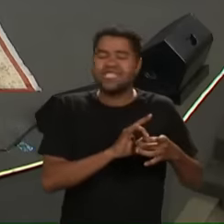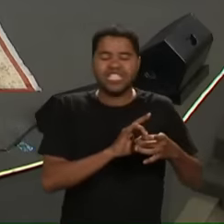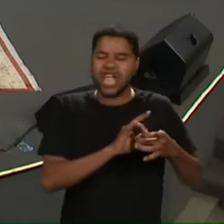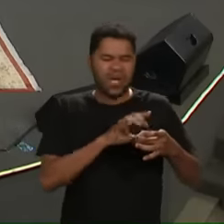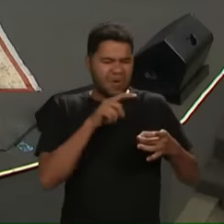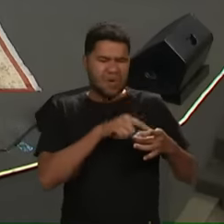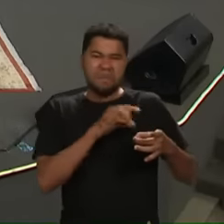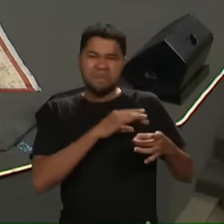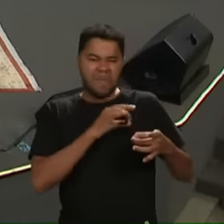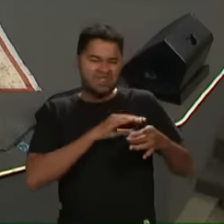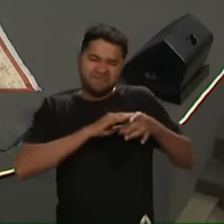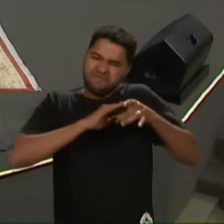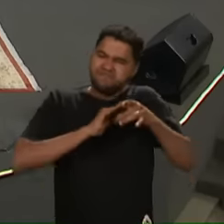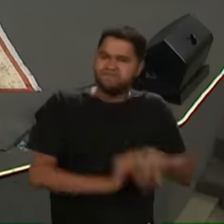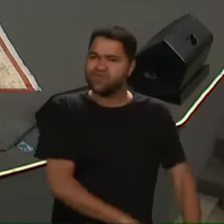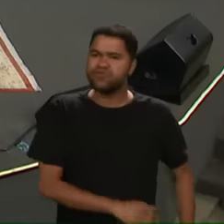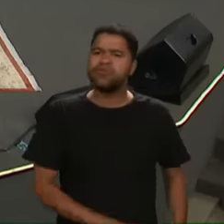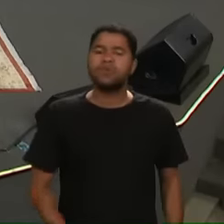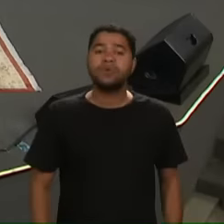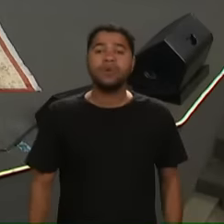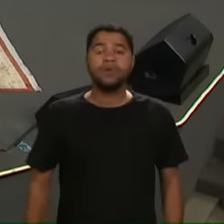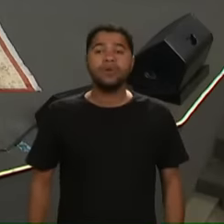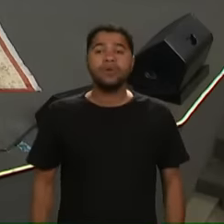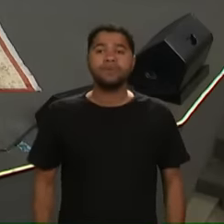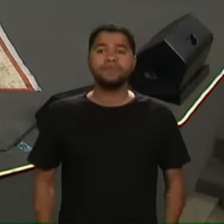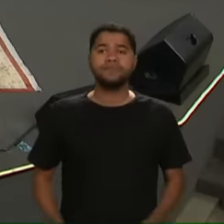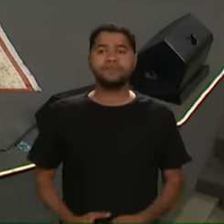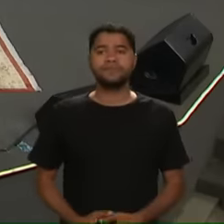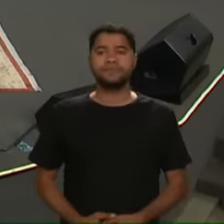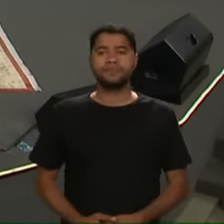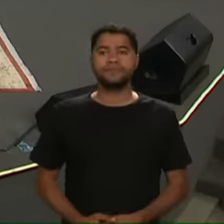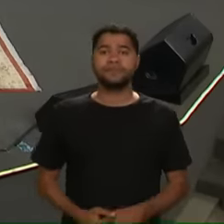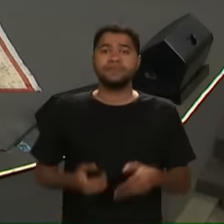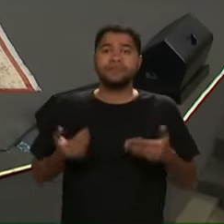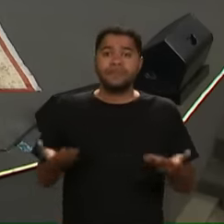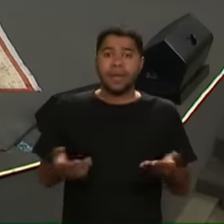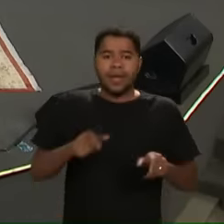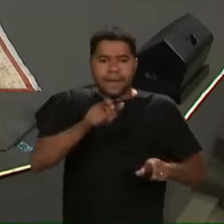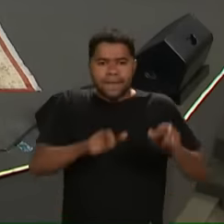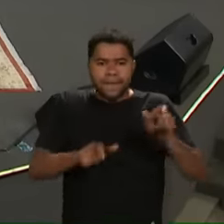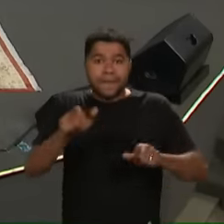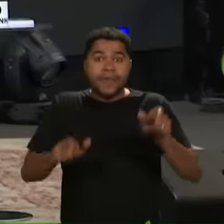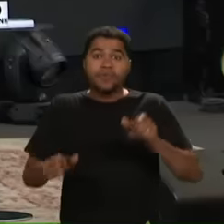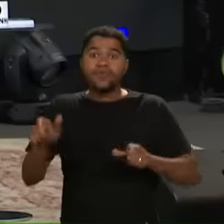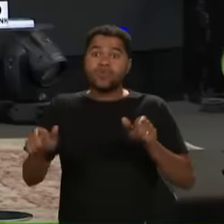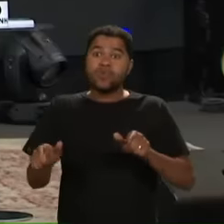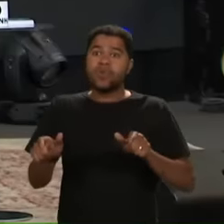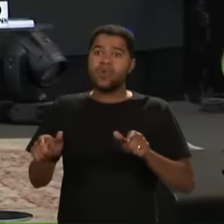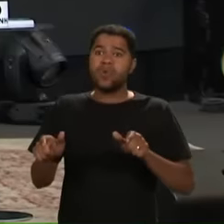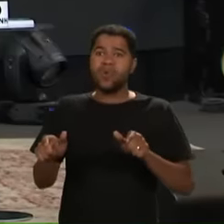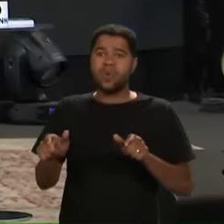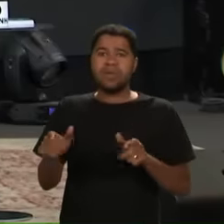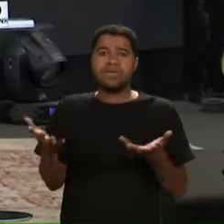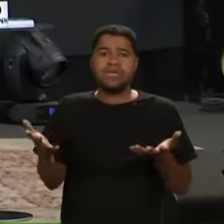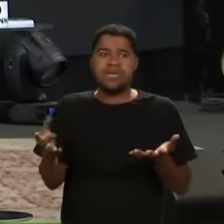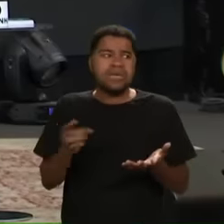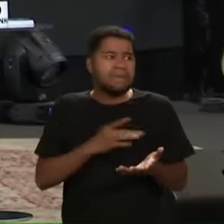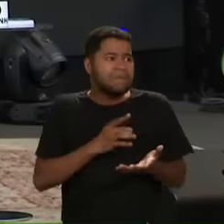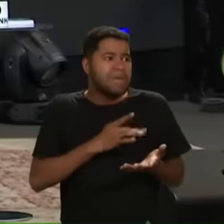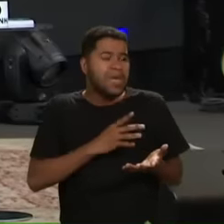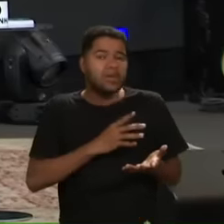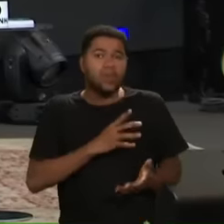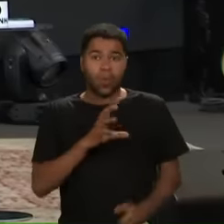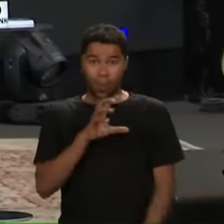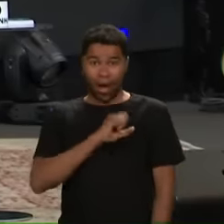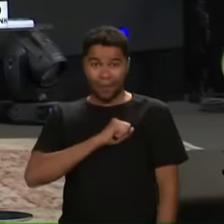fora o medo Ora o medo Produz tão medo Logo aquele que teme Não é aperfeiçoado Aonde?